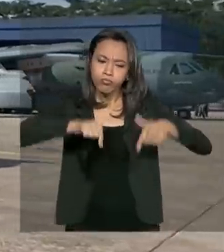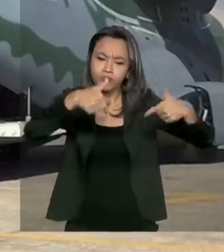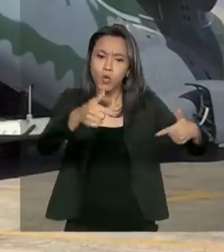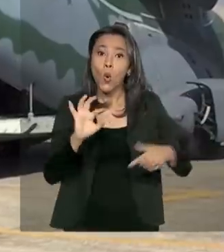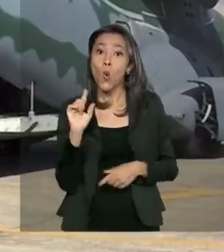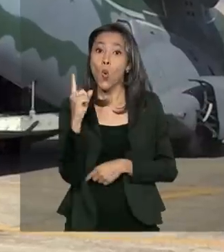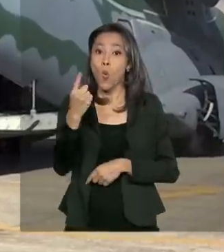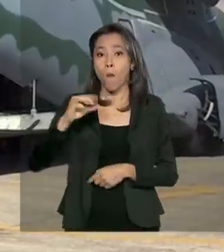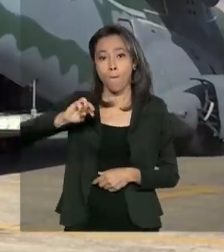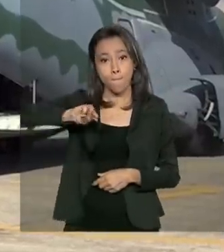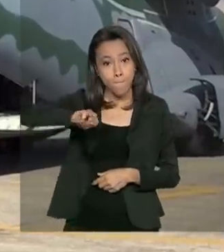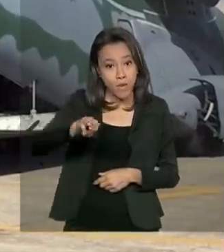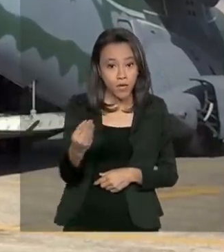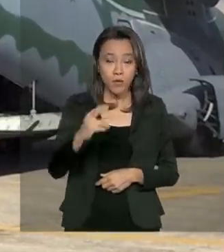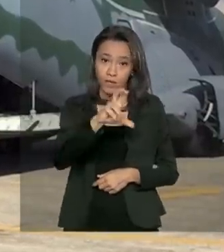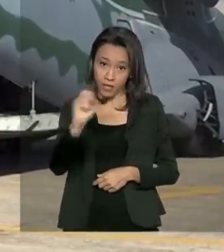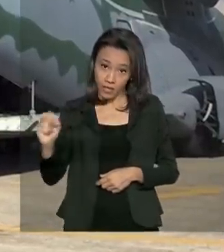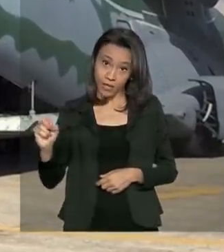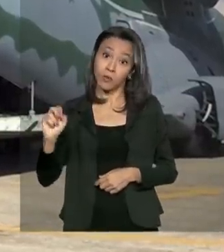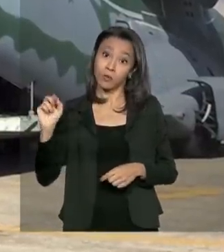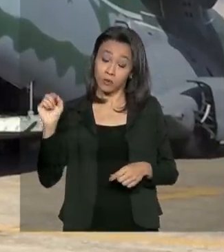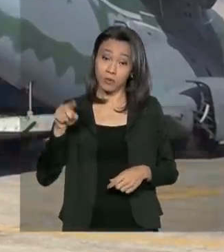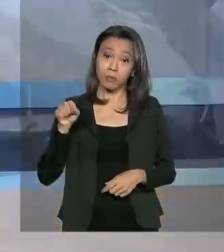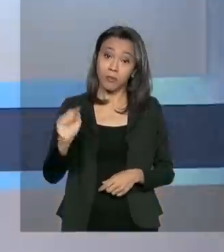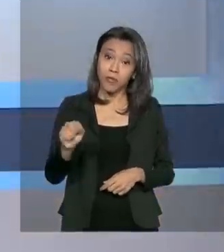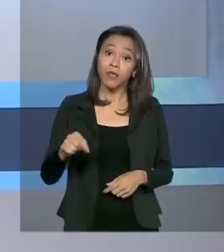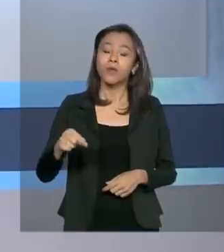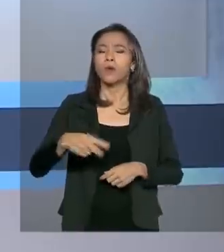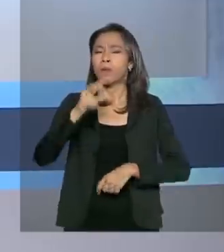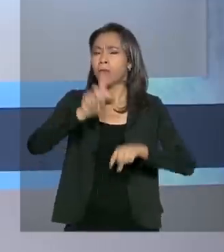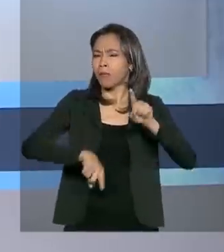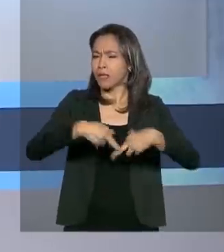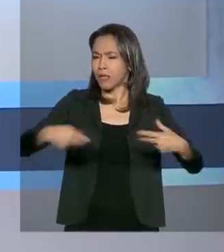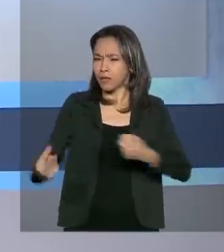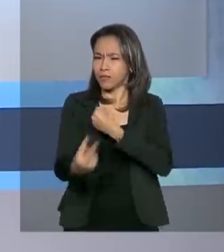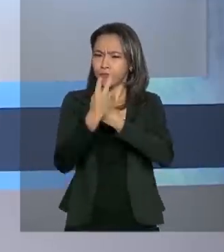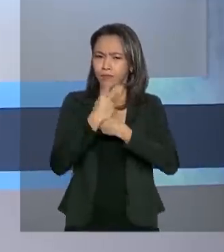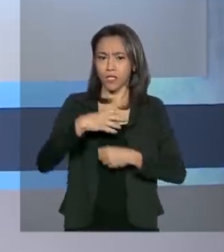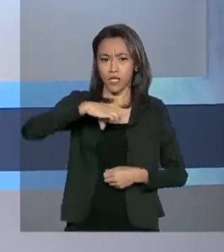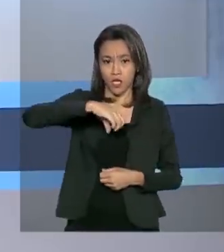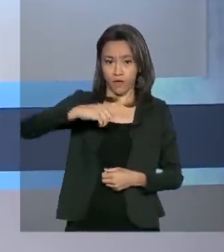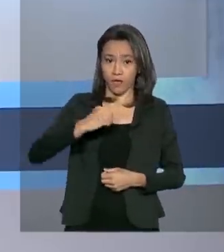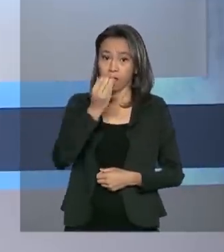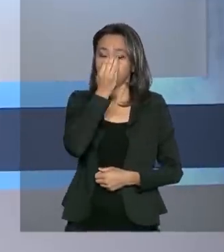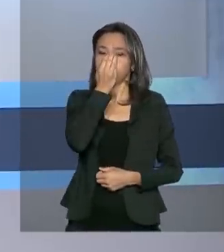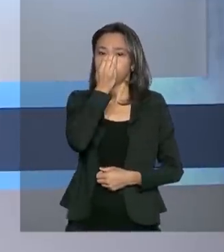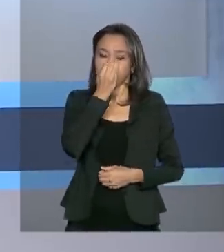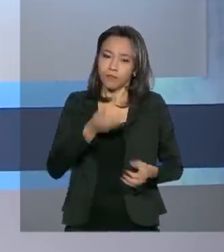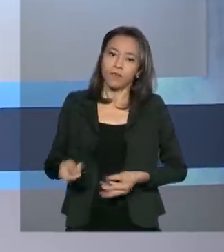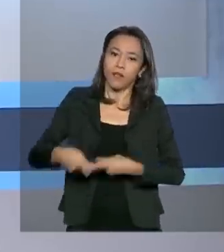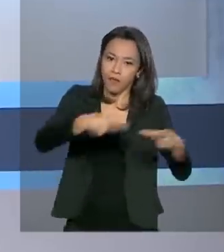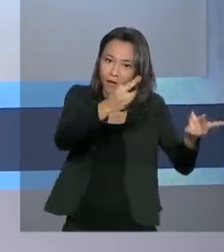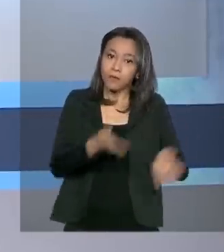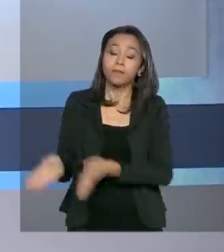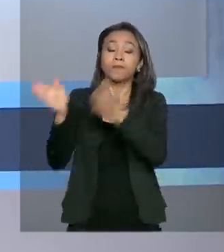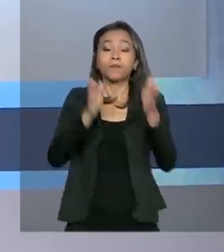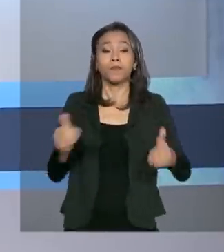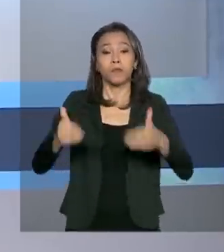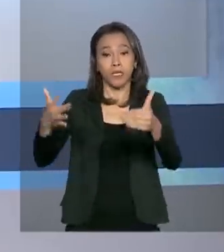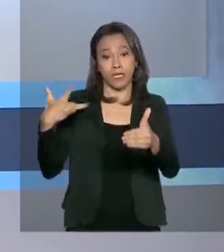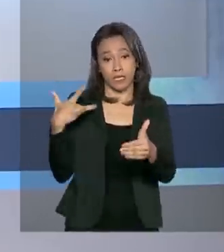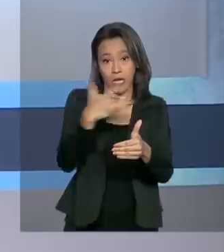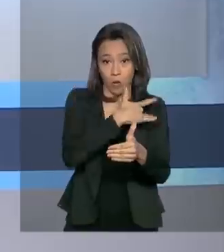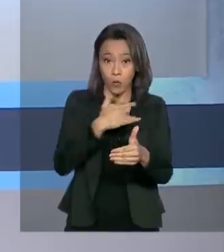milhão e meio de equipamentos de proteção individual e 90 respiradores. E veja também, Ministério da Saúde garante mais